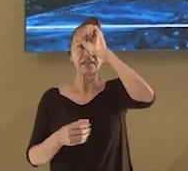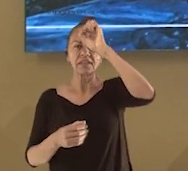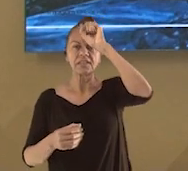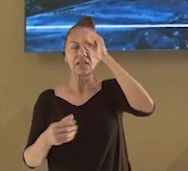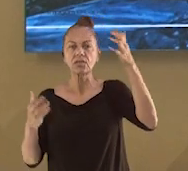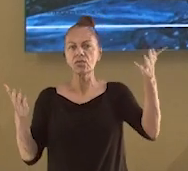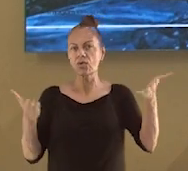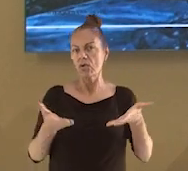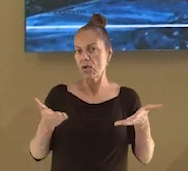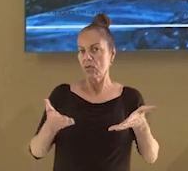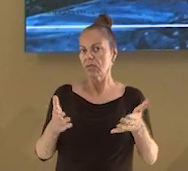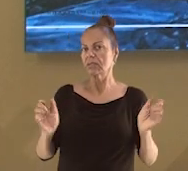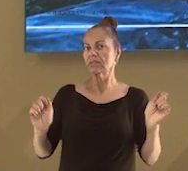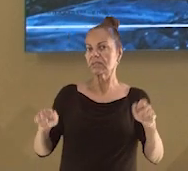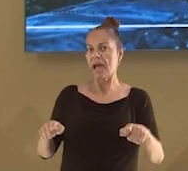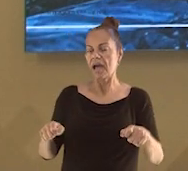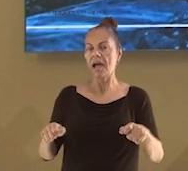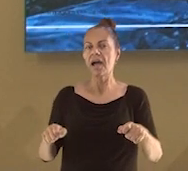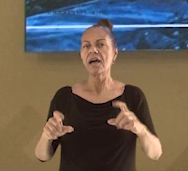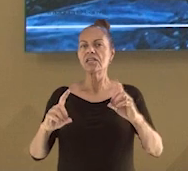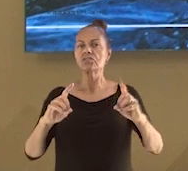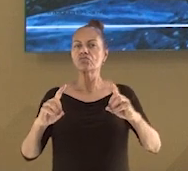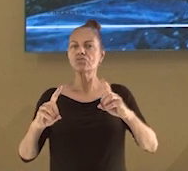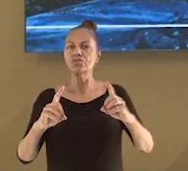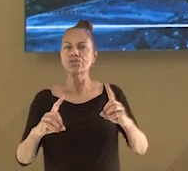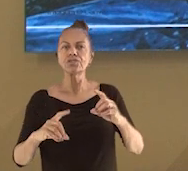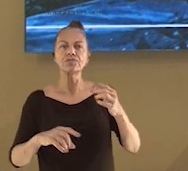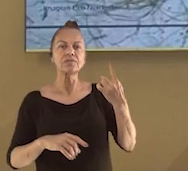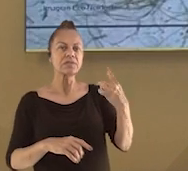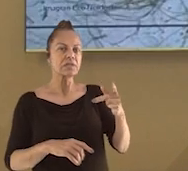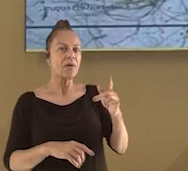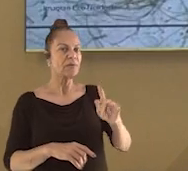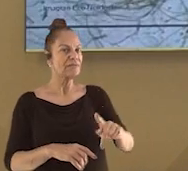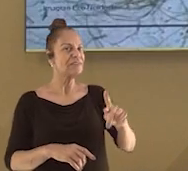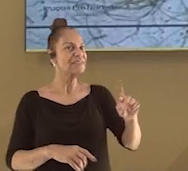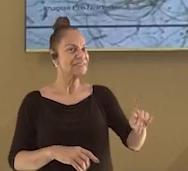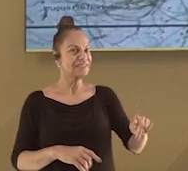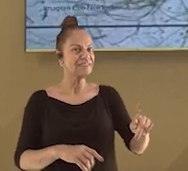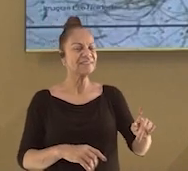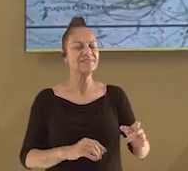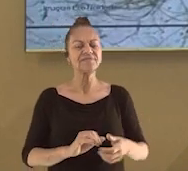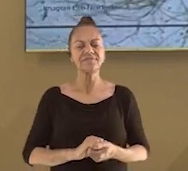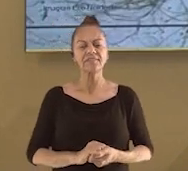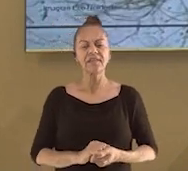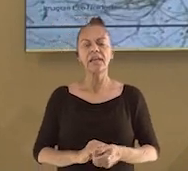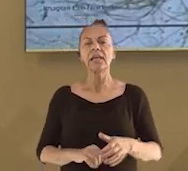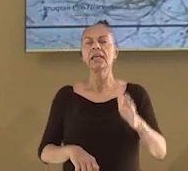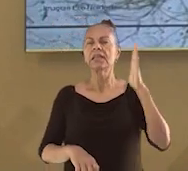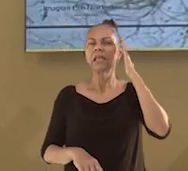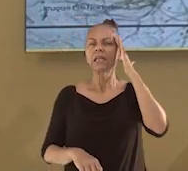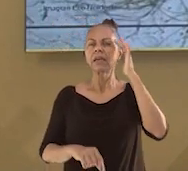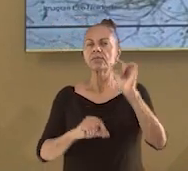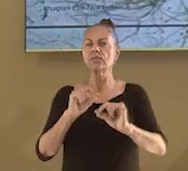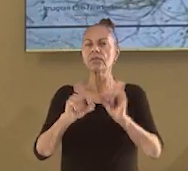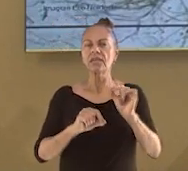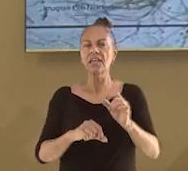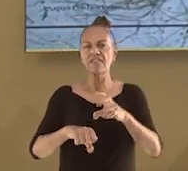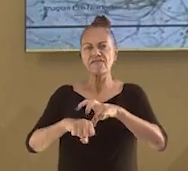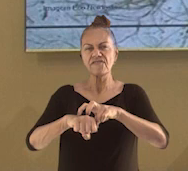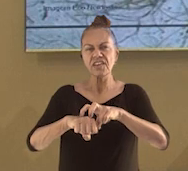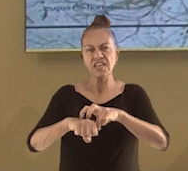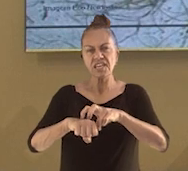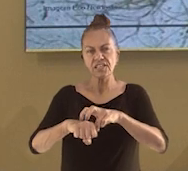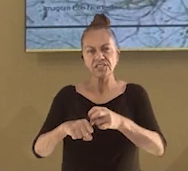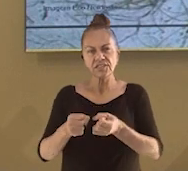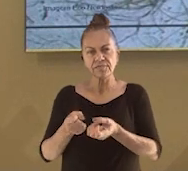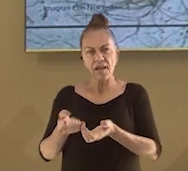aula de hoje. Você pode falar sobre isso com o seu professor. Entendemos também que a restinga sofre com